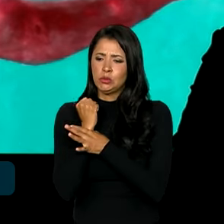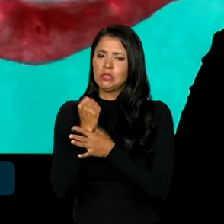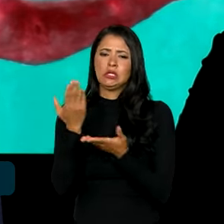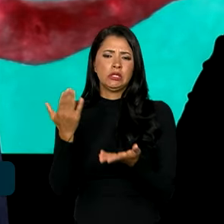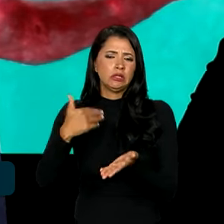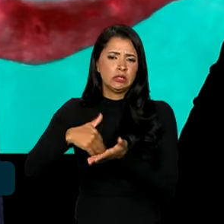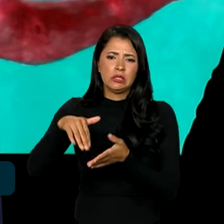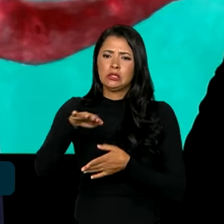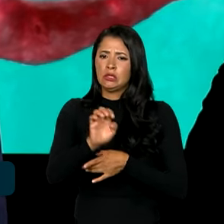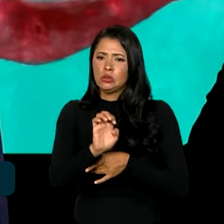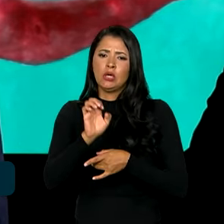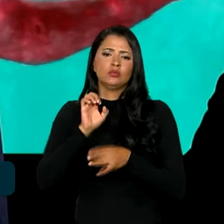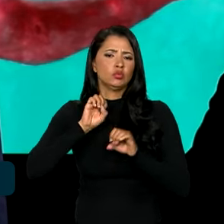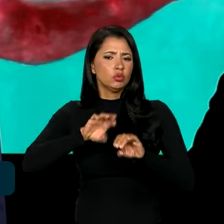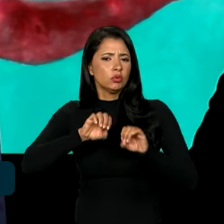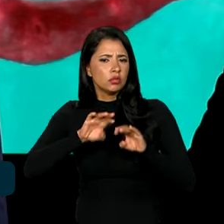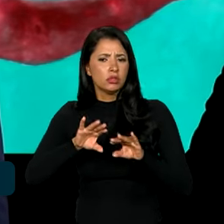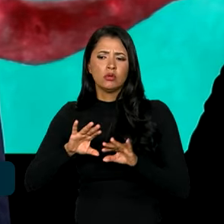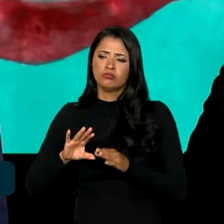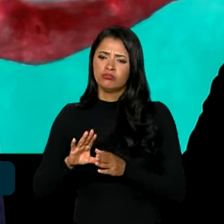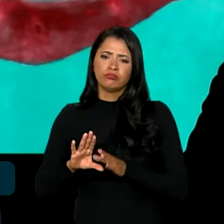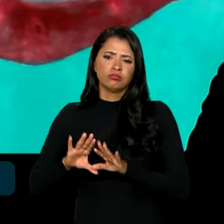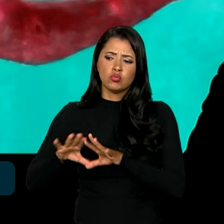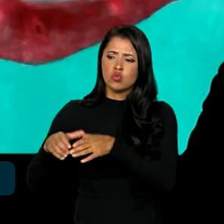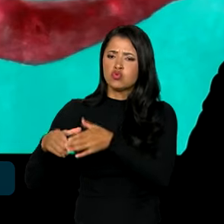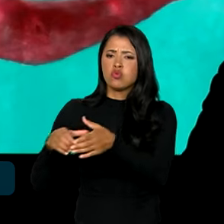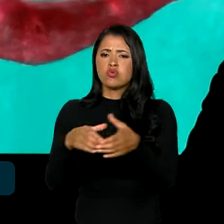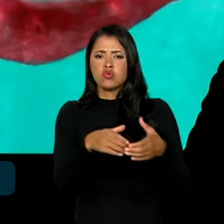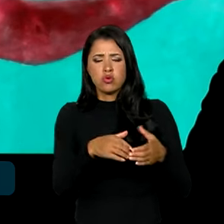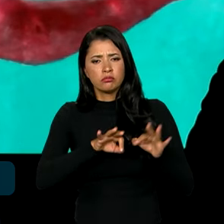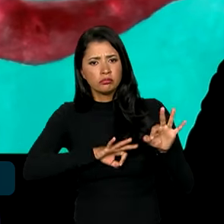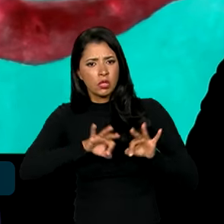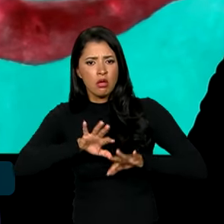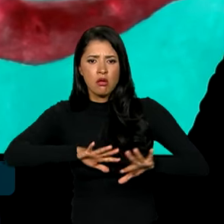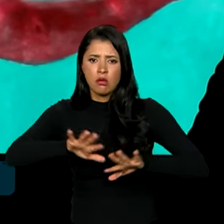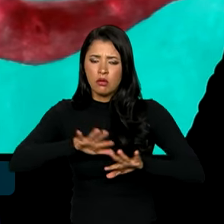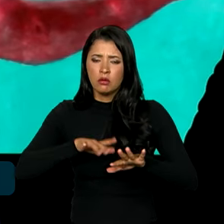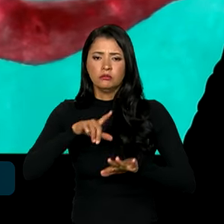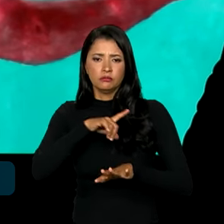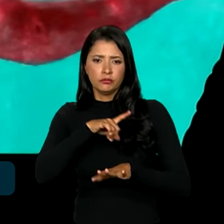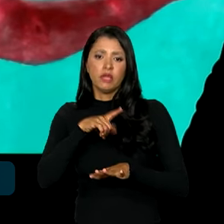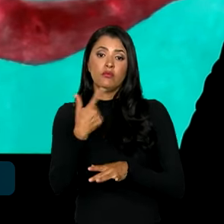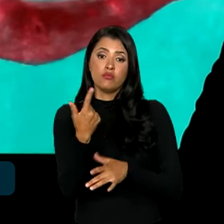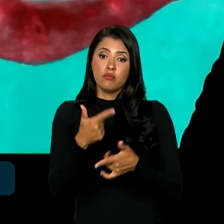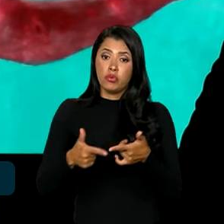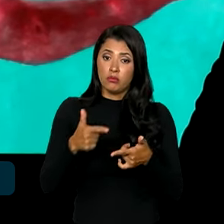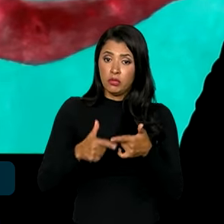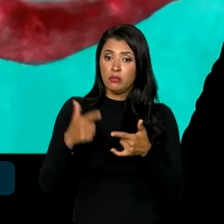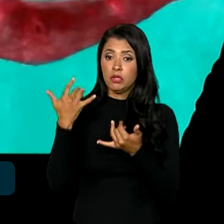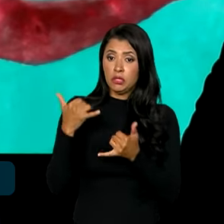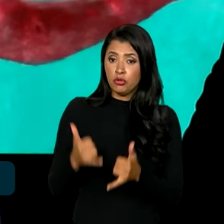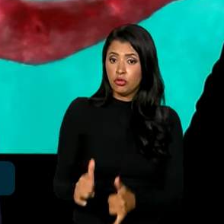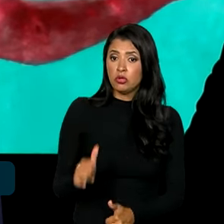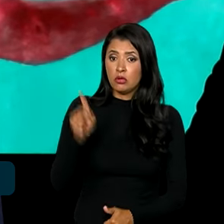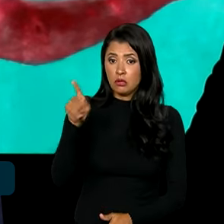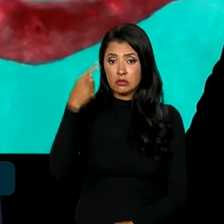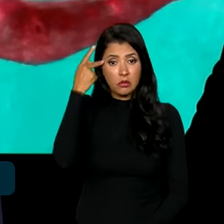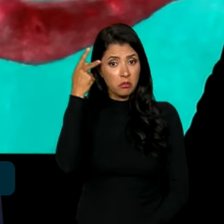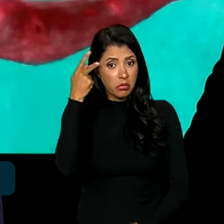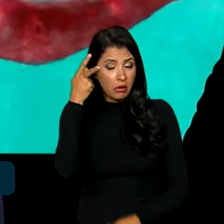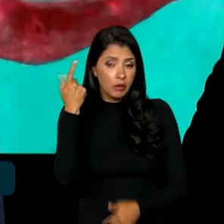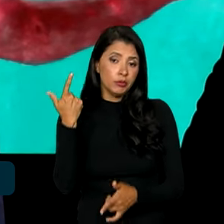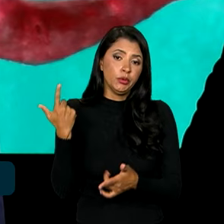Estaduais de Educação, enfim. Foi uma movimentação enorme. Tivemos um problema de energia e eletrificação em São Paulo por conta das